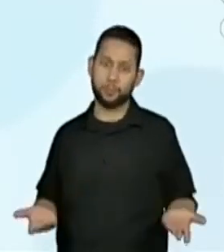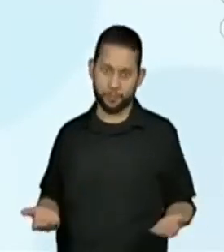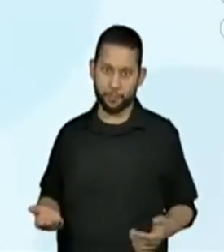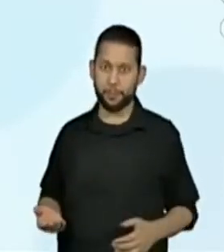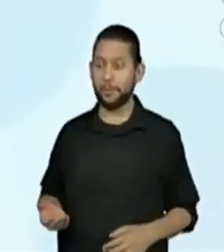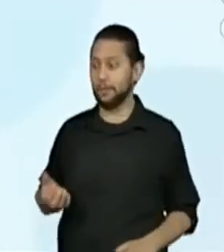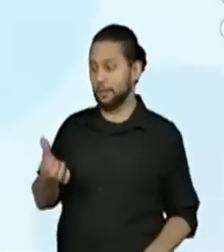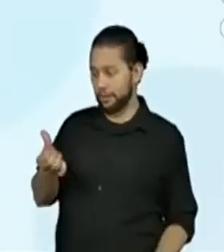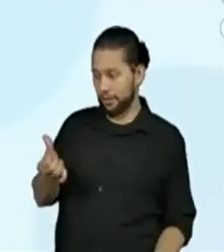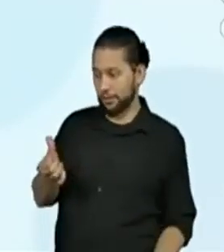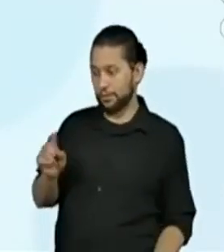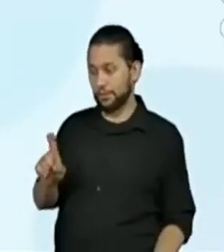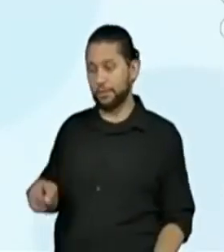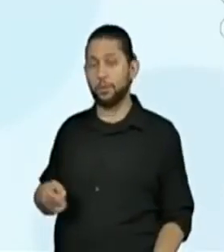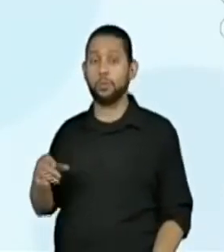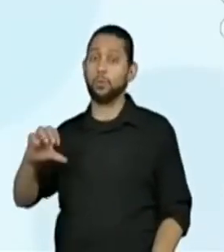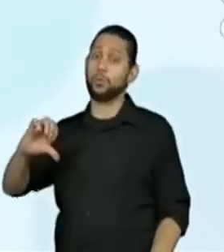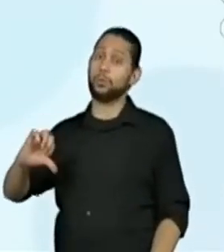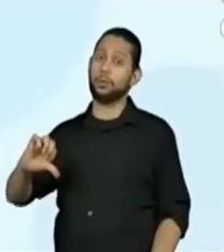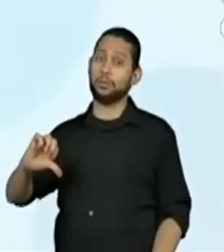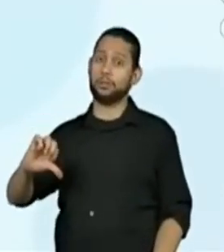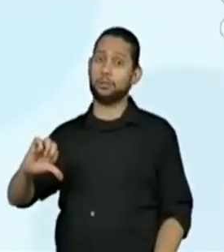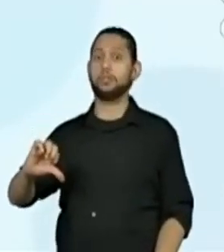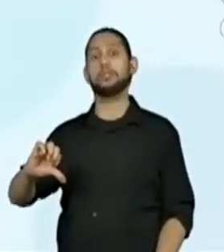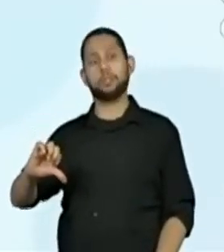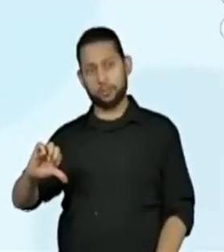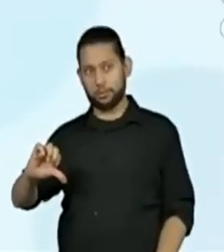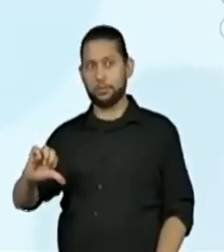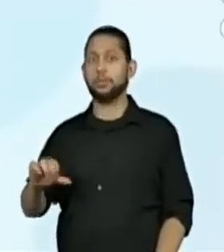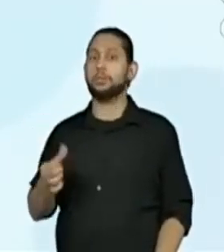6 inteiros e 9 décimos, não é?